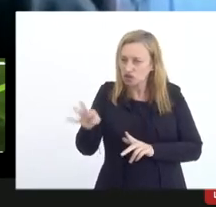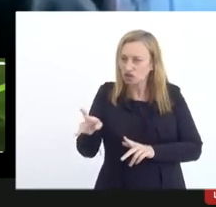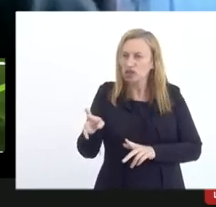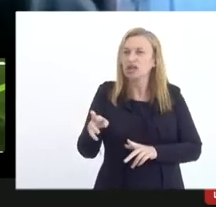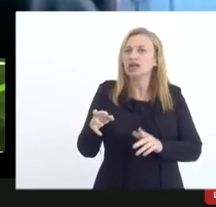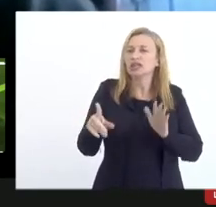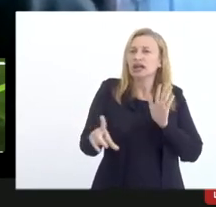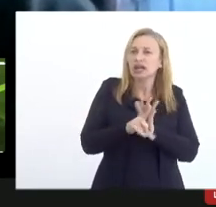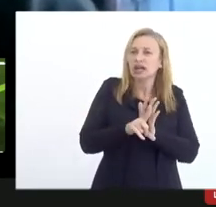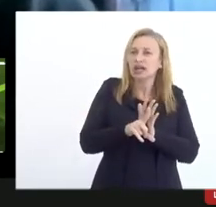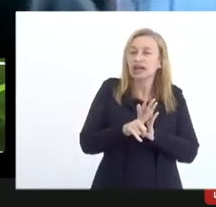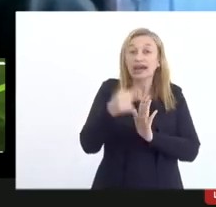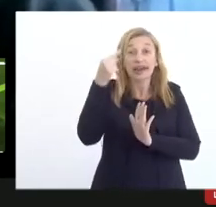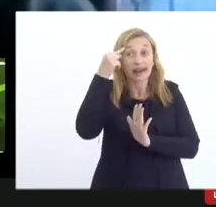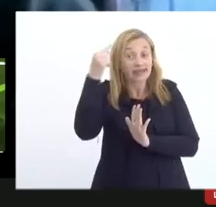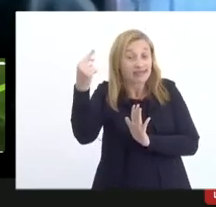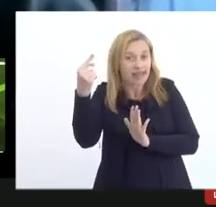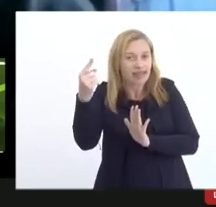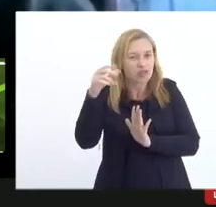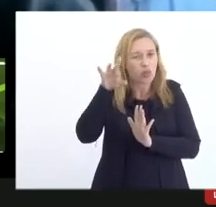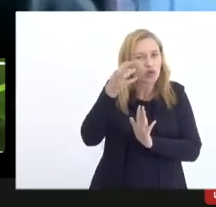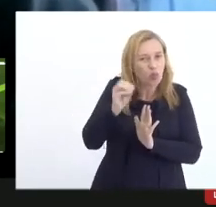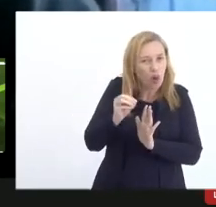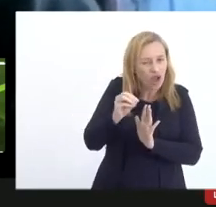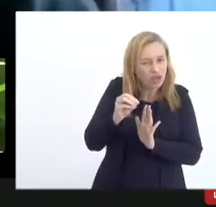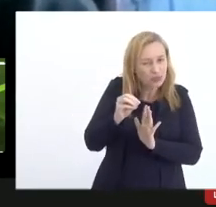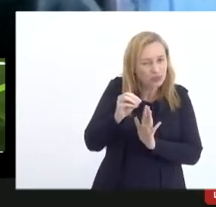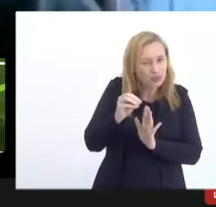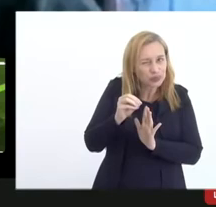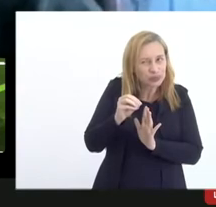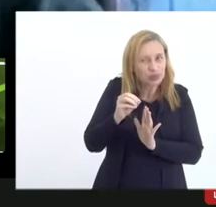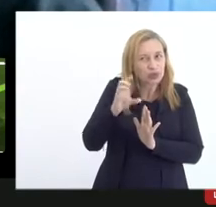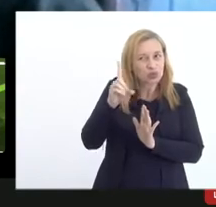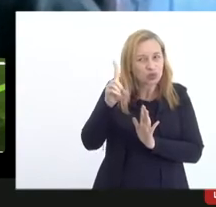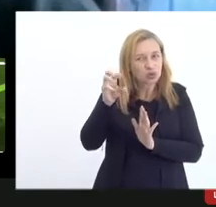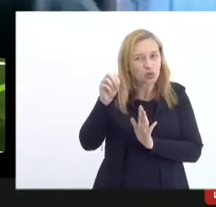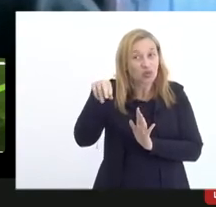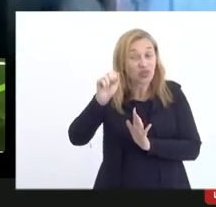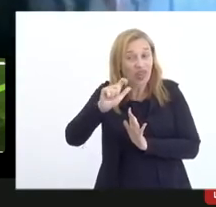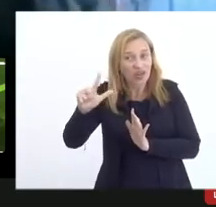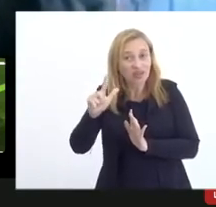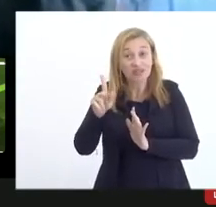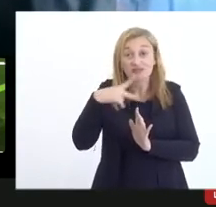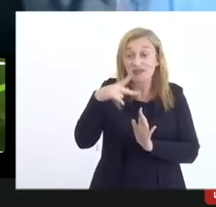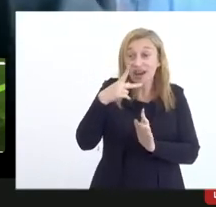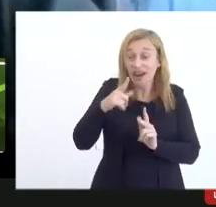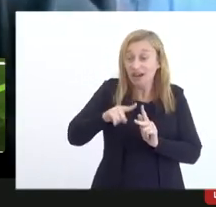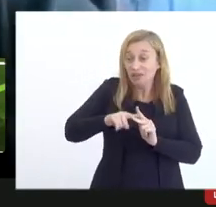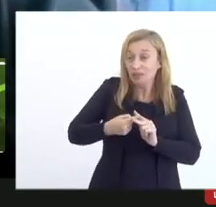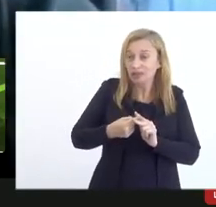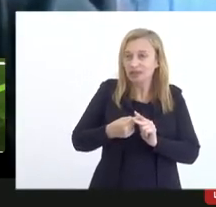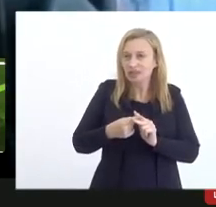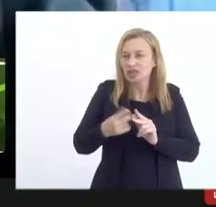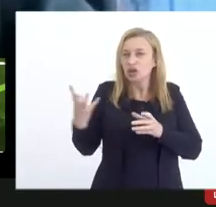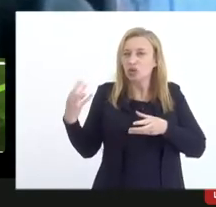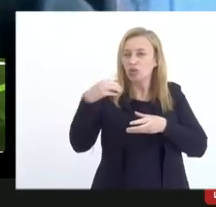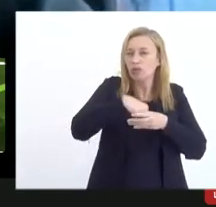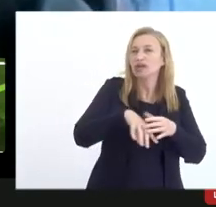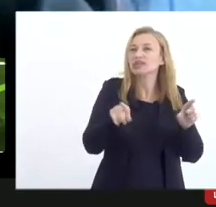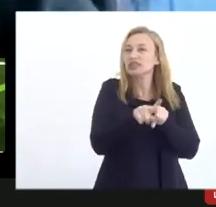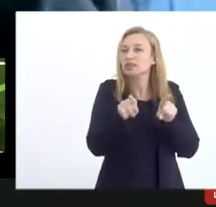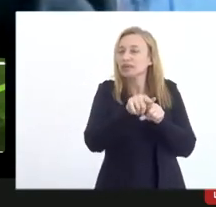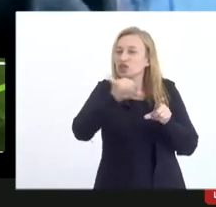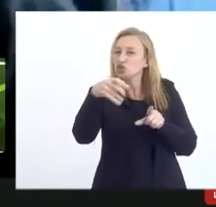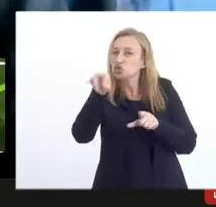adotando aquela ideia do Eduardo Lornel de falar de aprimoramento incorporando a história do Jorge Eduardo